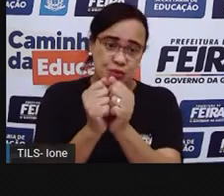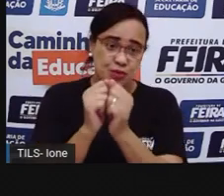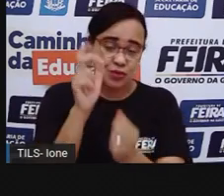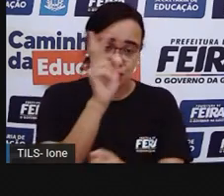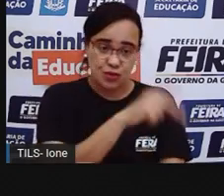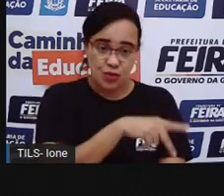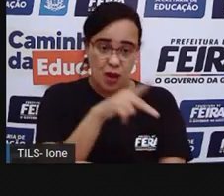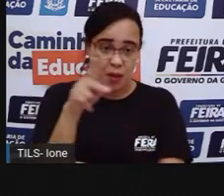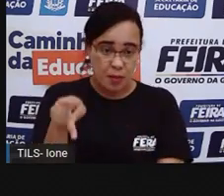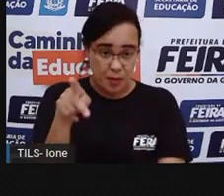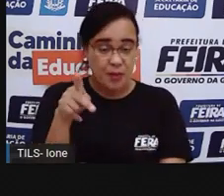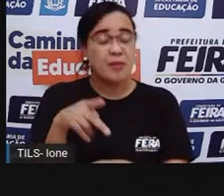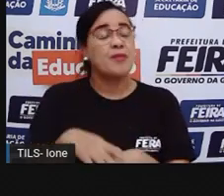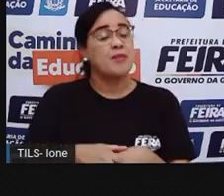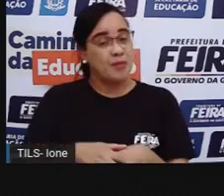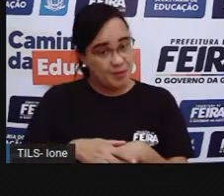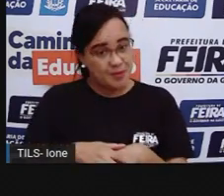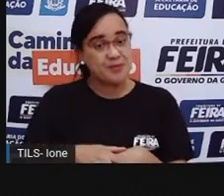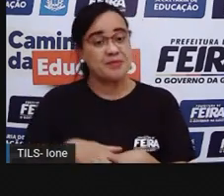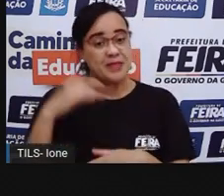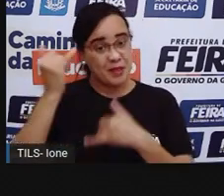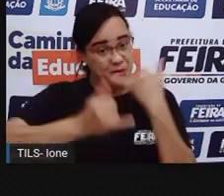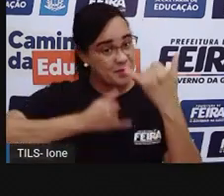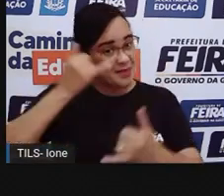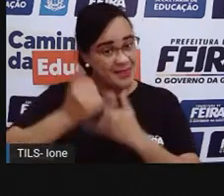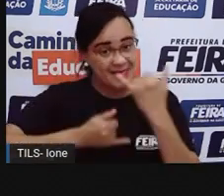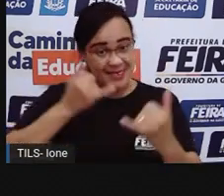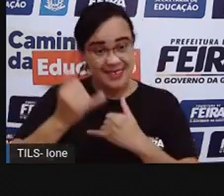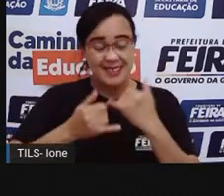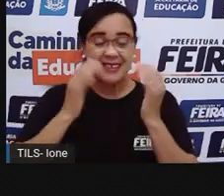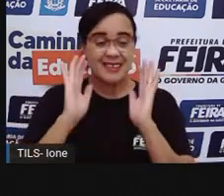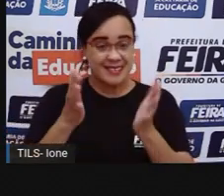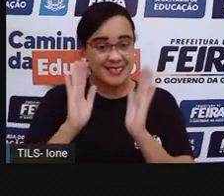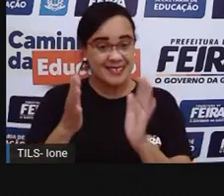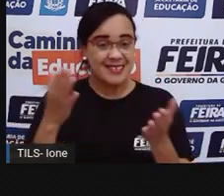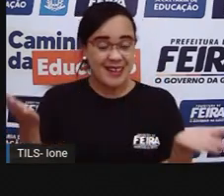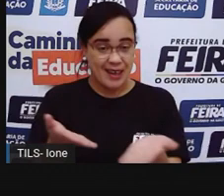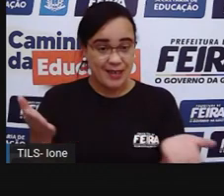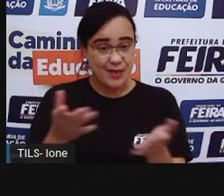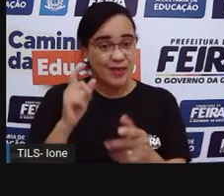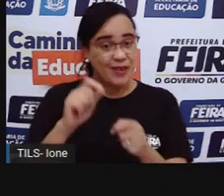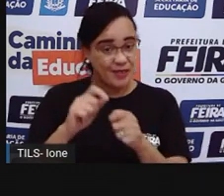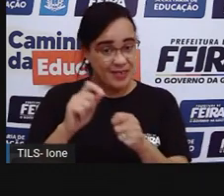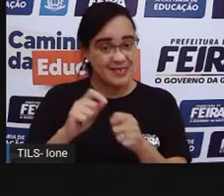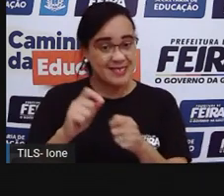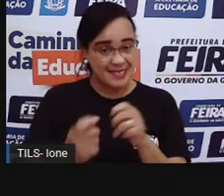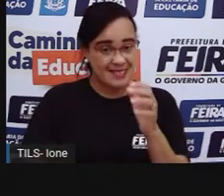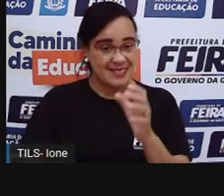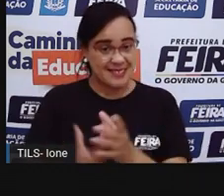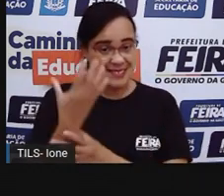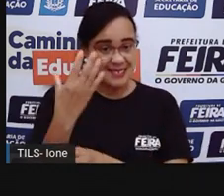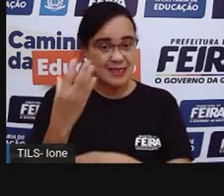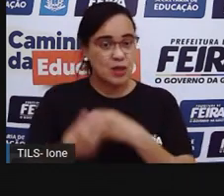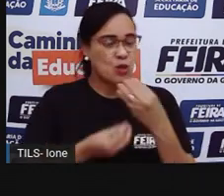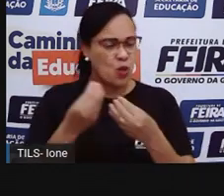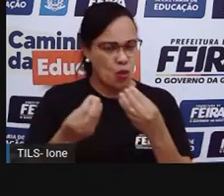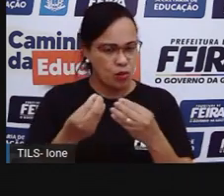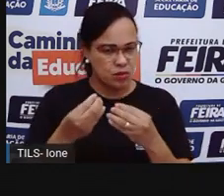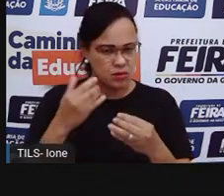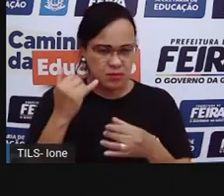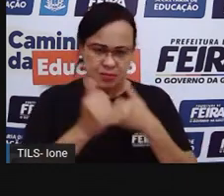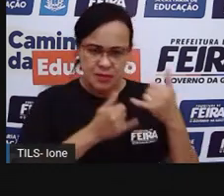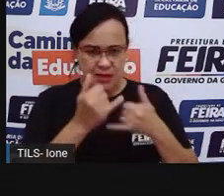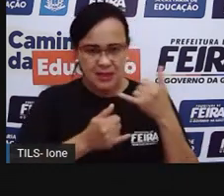brincando com o brinquedinho que a gente construiu, tá certo? E aí, como é que a gente pode brincar? É só fazer a bolinha, Pro.